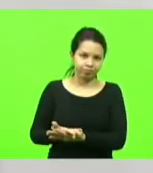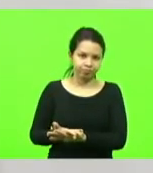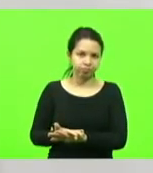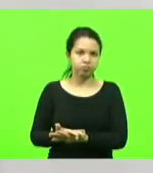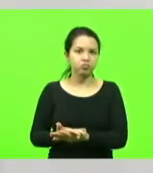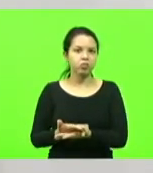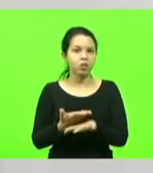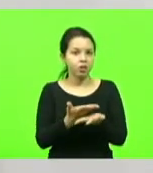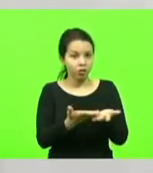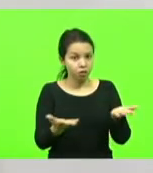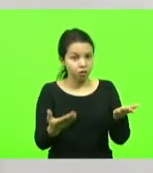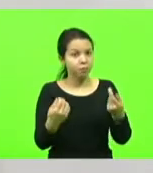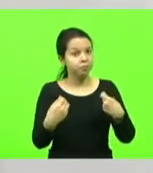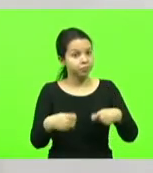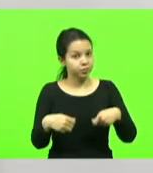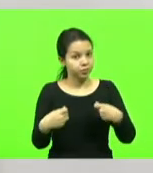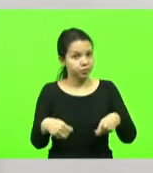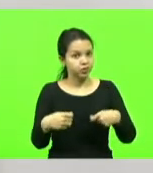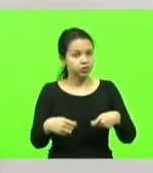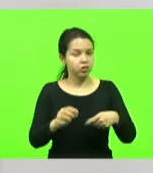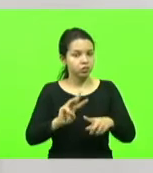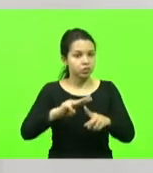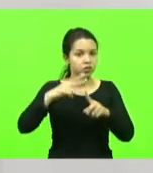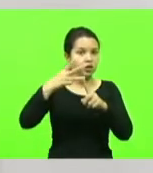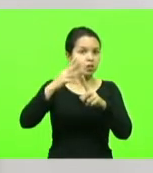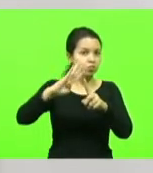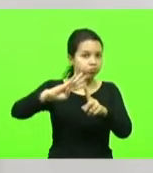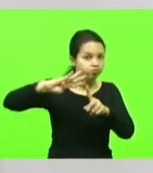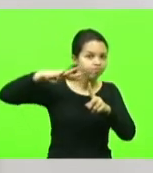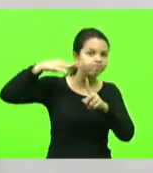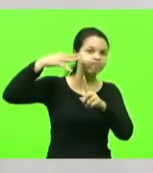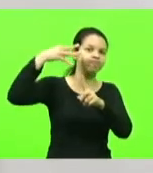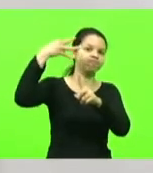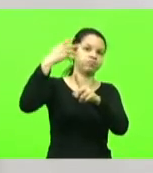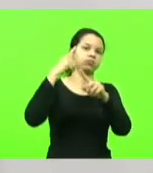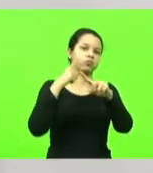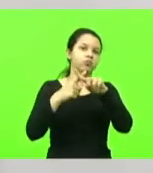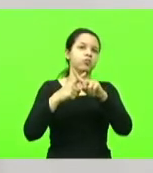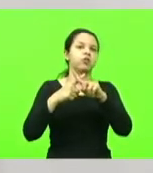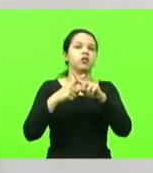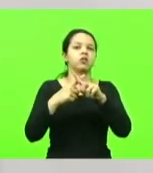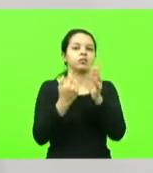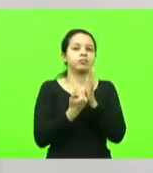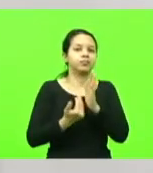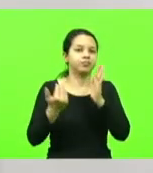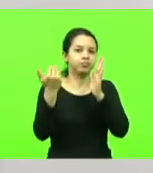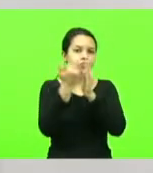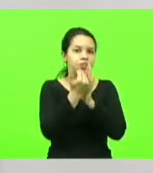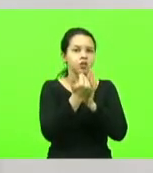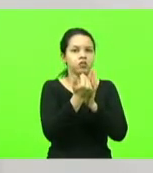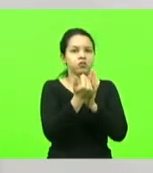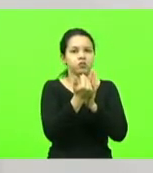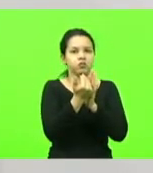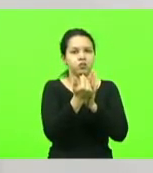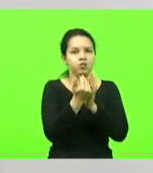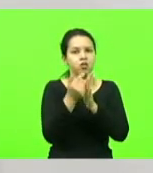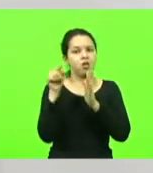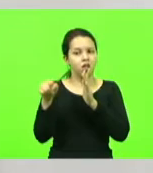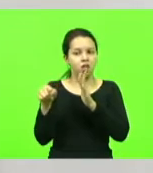deveriam ficar triplo, quatro, quatro vezes mais do que o condenatório,